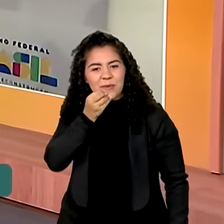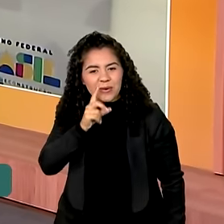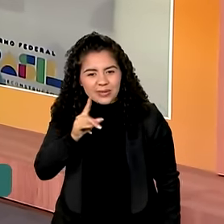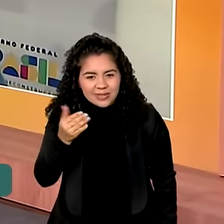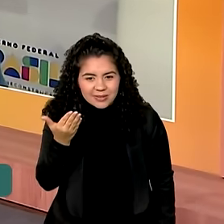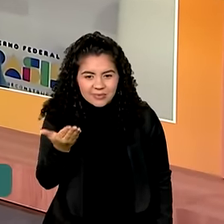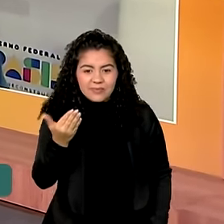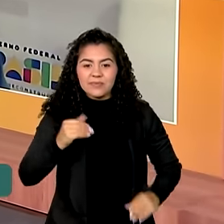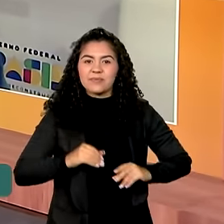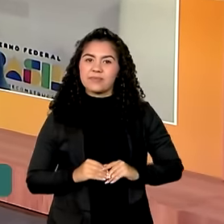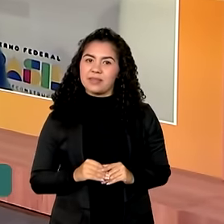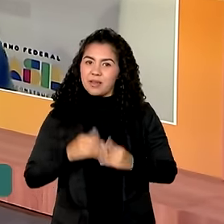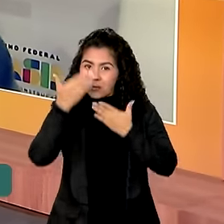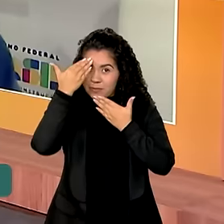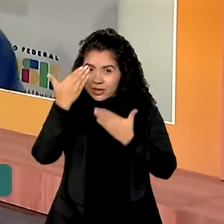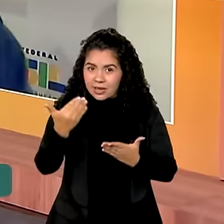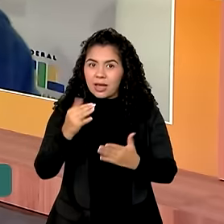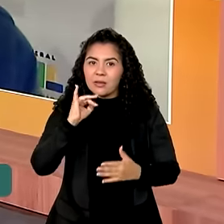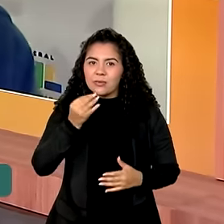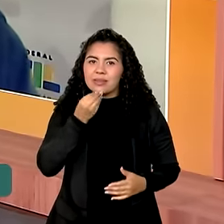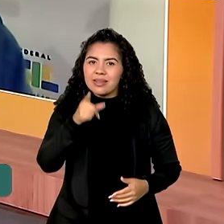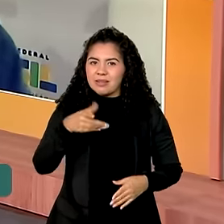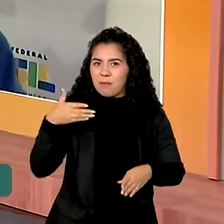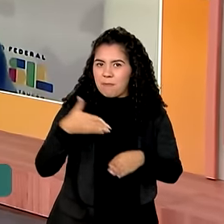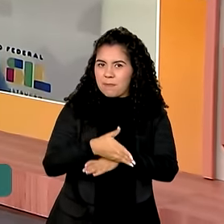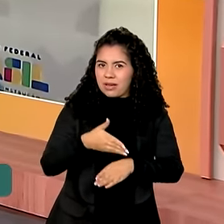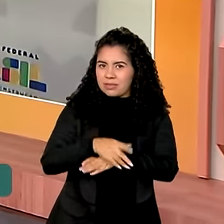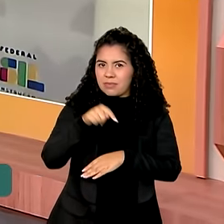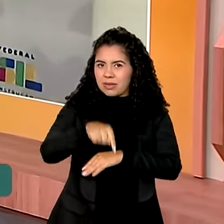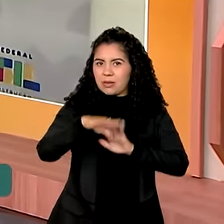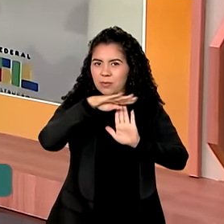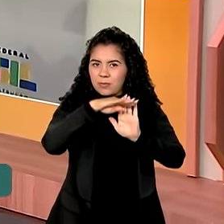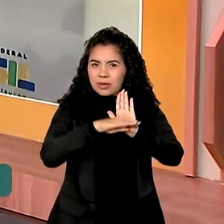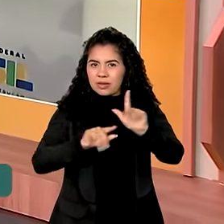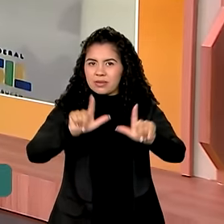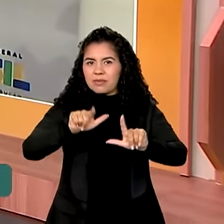coordenador. Obrigada pela oportunidade de participar aqui do Brasil em Dia.